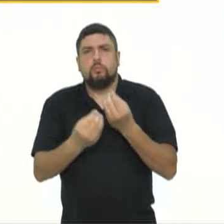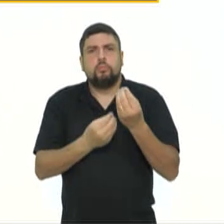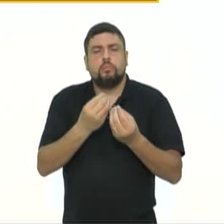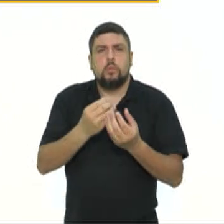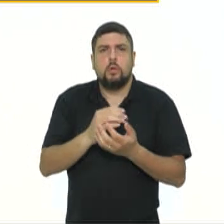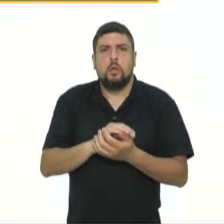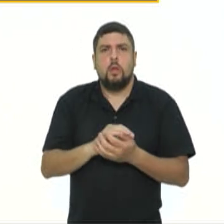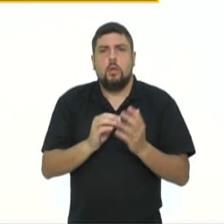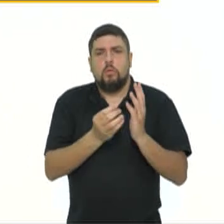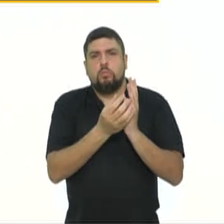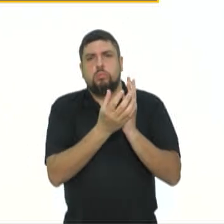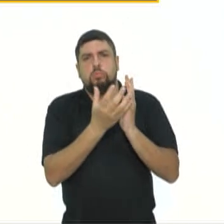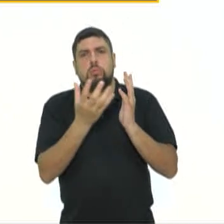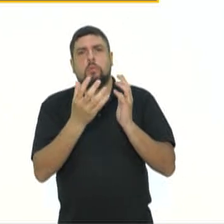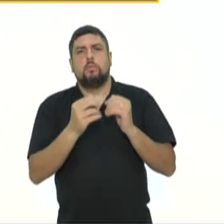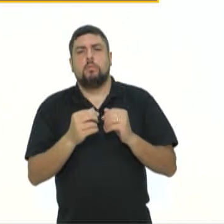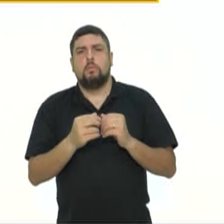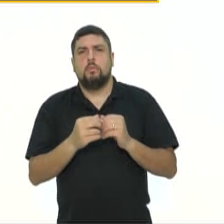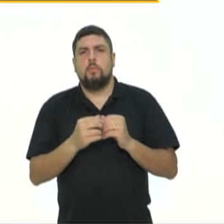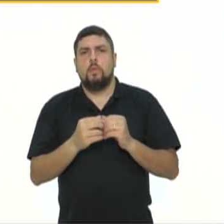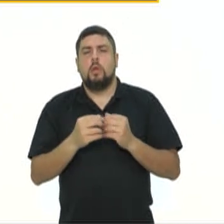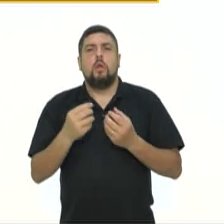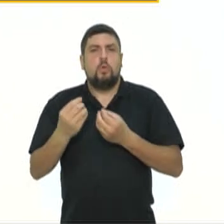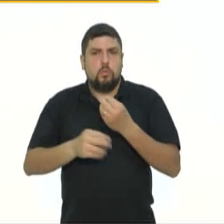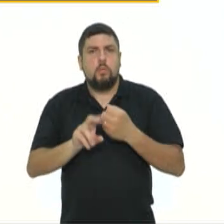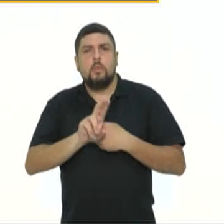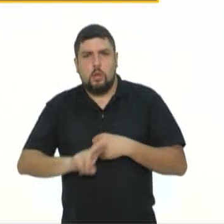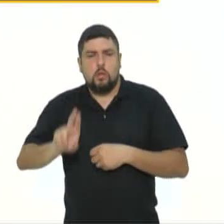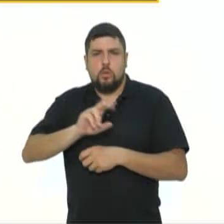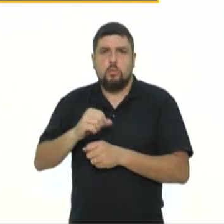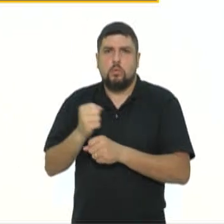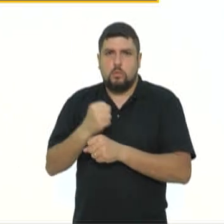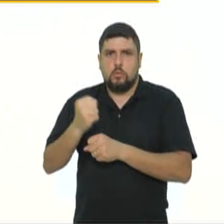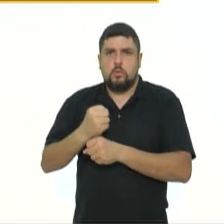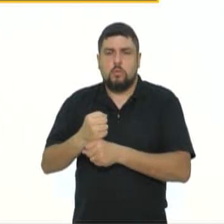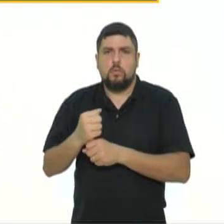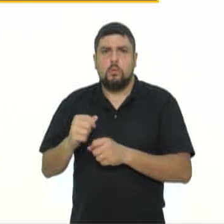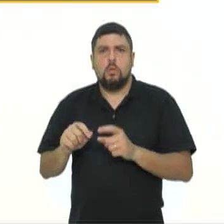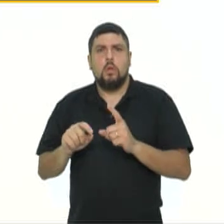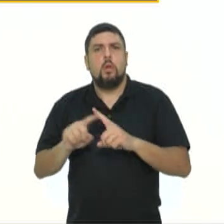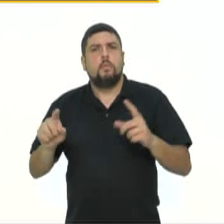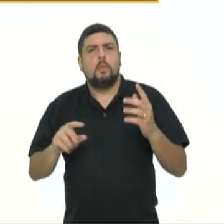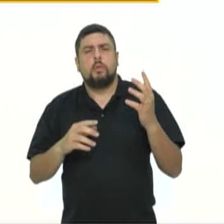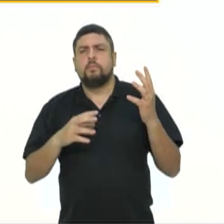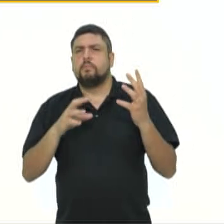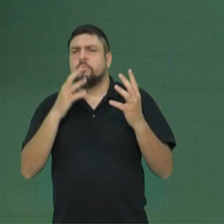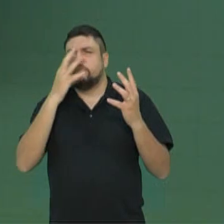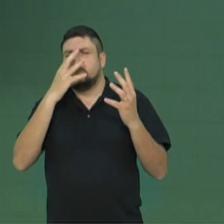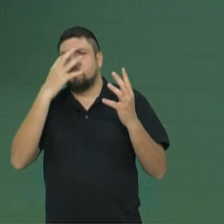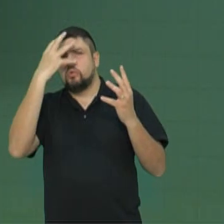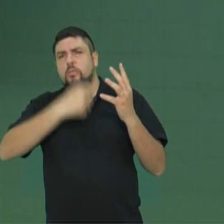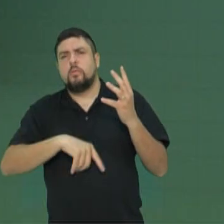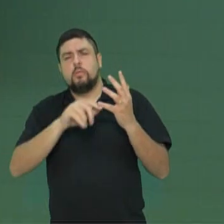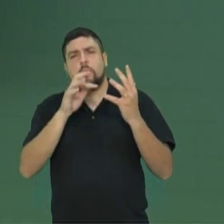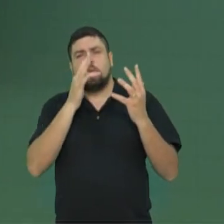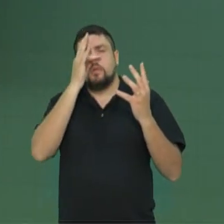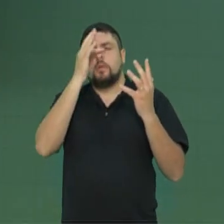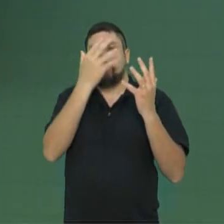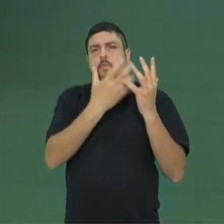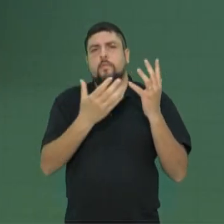a planta nativa é usada na construção civil, desde a época da colônia. Mas o que encanta mesmo são suas flores, até quando a gente olha para o chão.